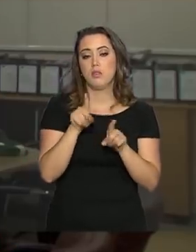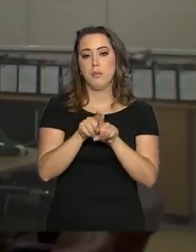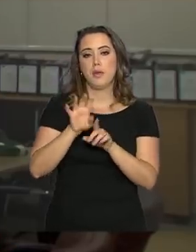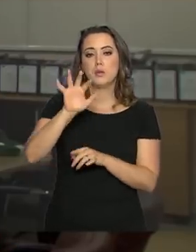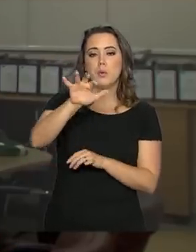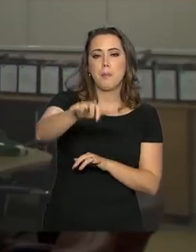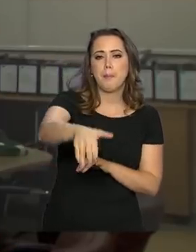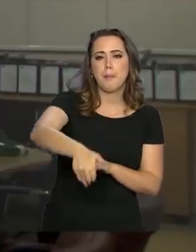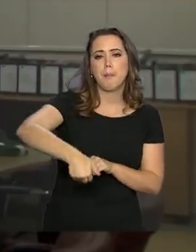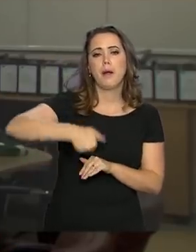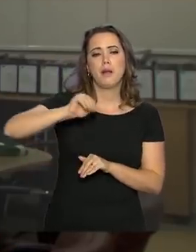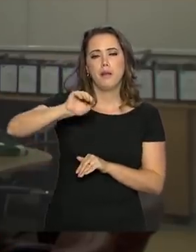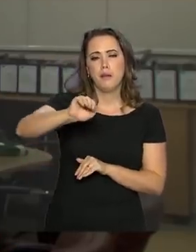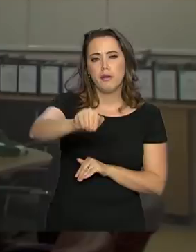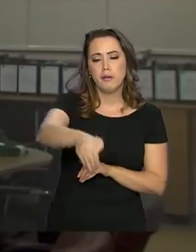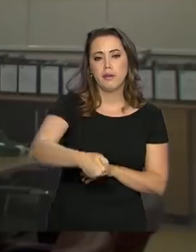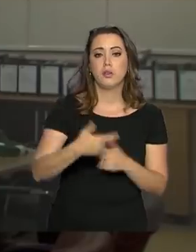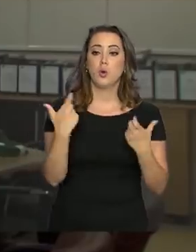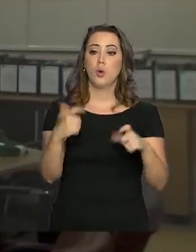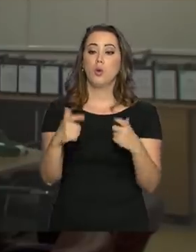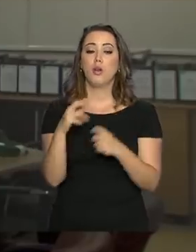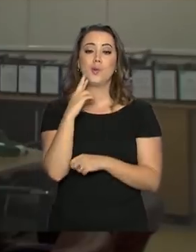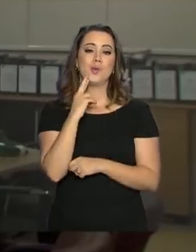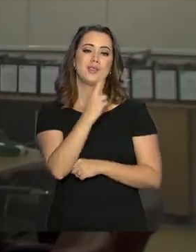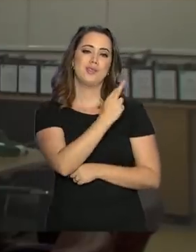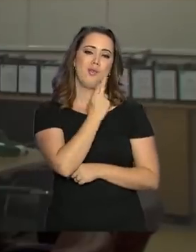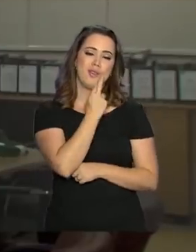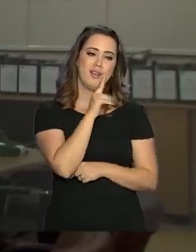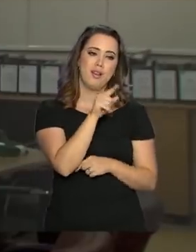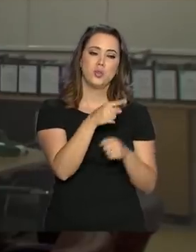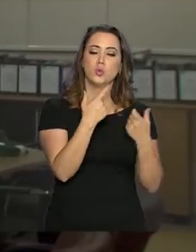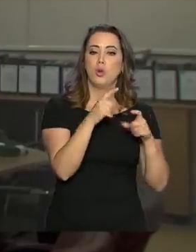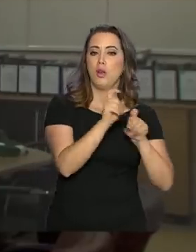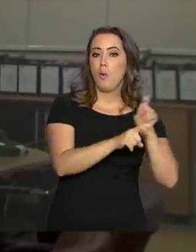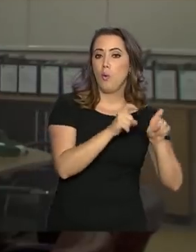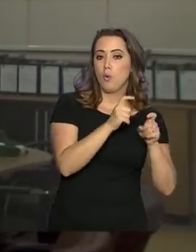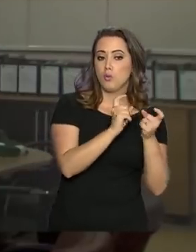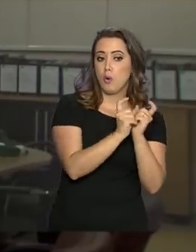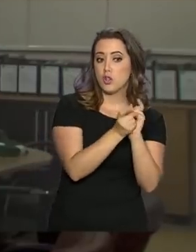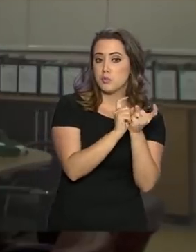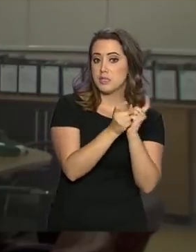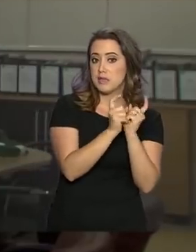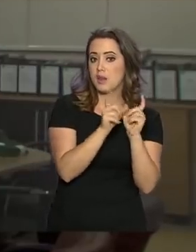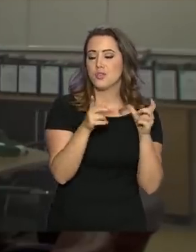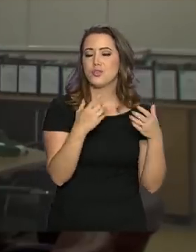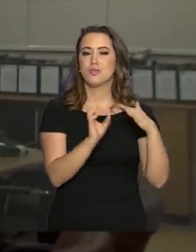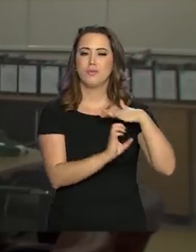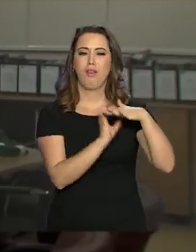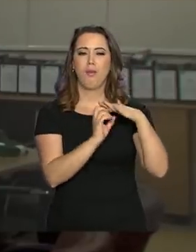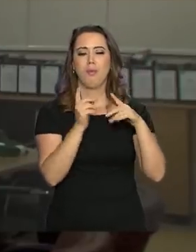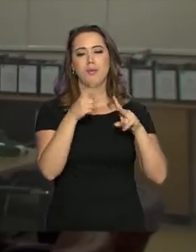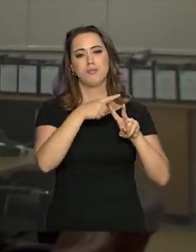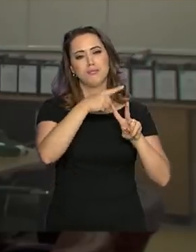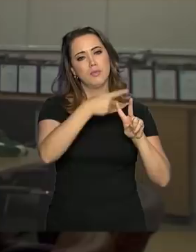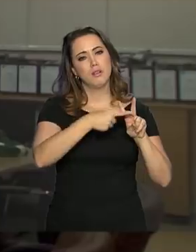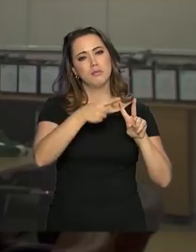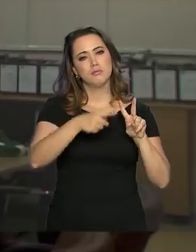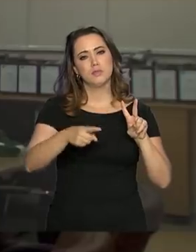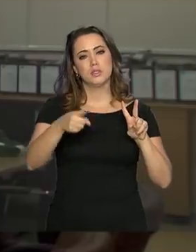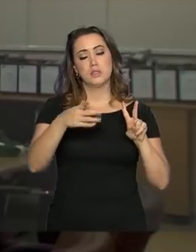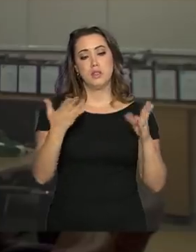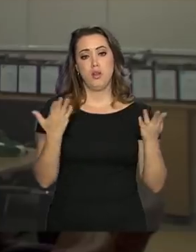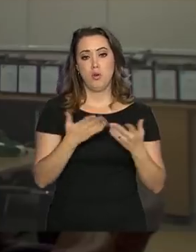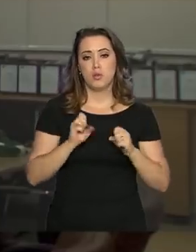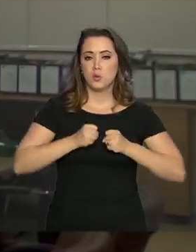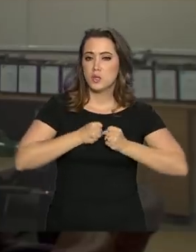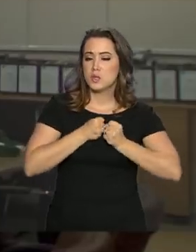focais, que era o ponto do restaurante, o ponto do escritório, a gente está concentrando um esforço nesse momento com máquinas